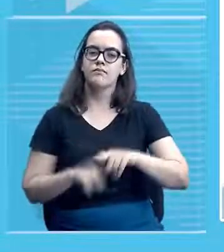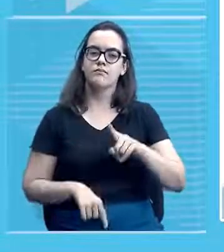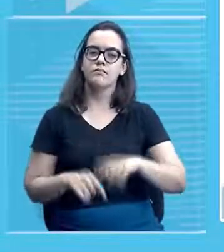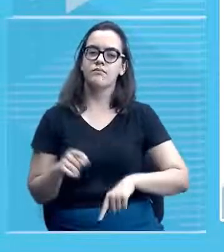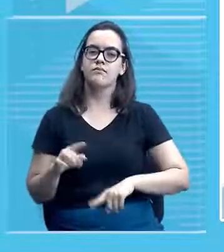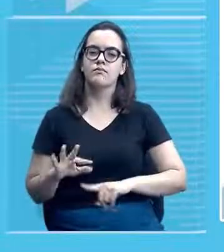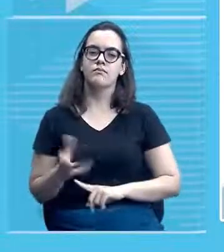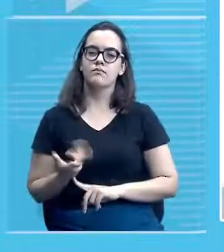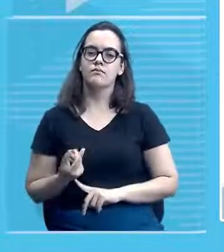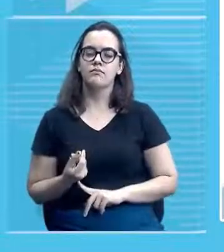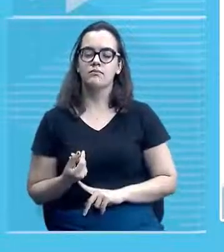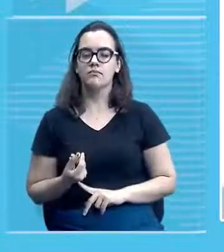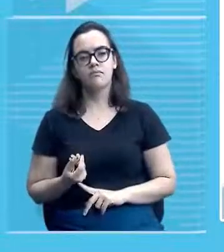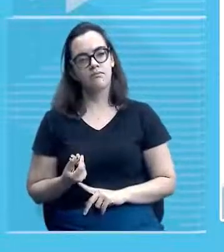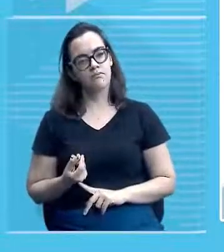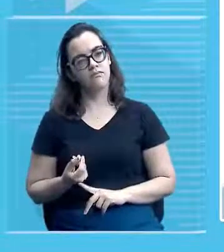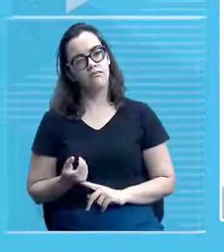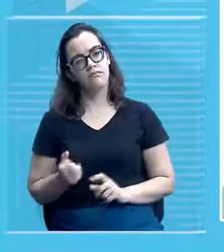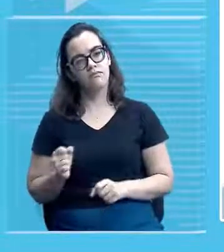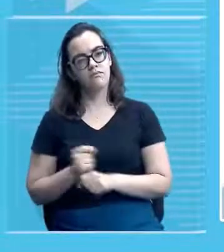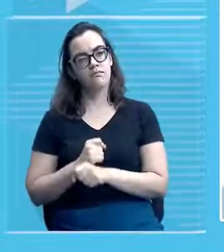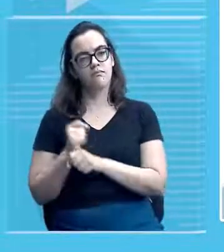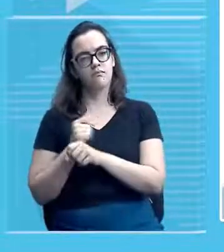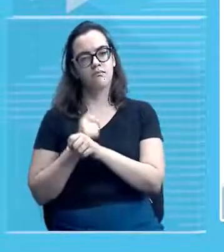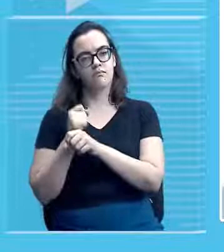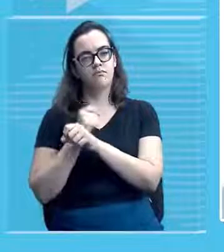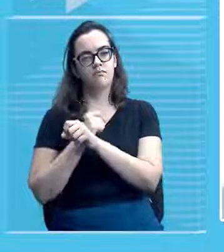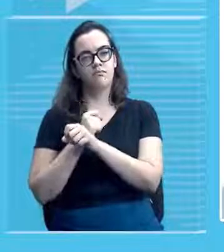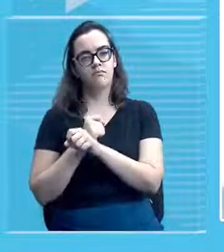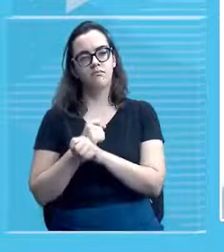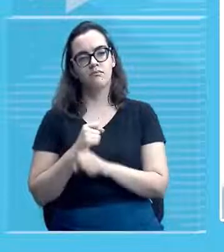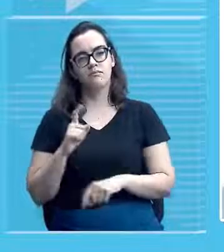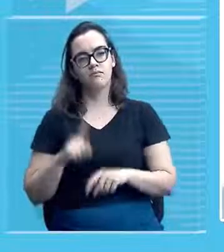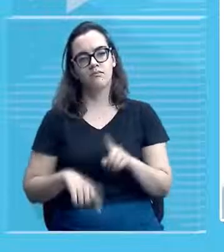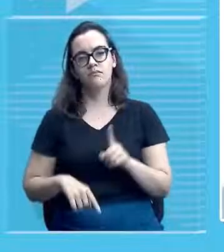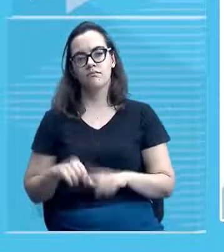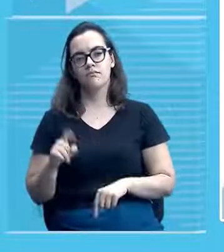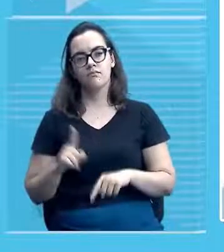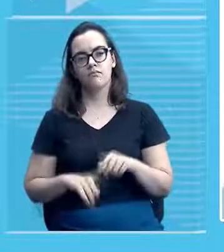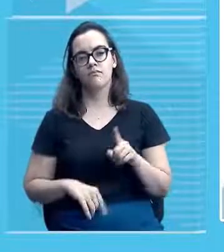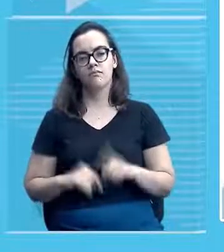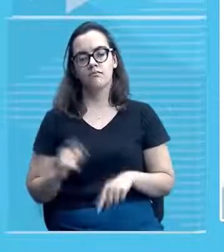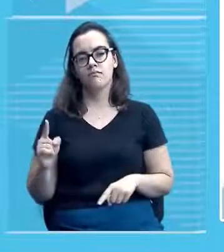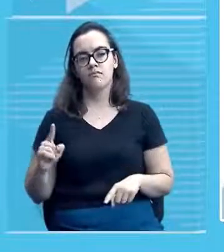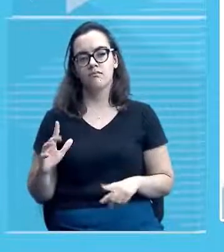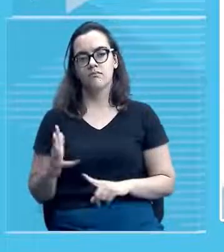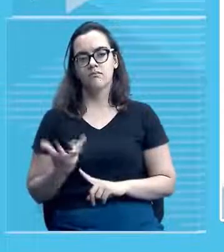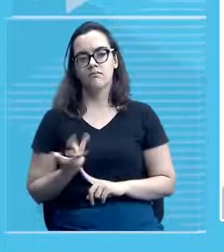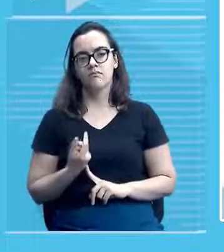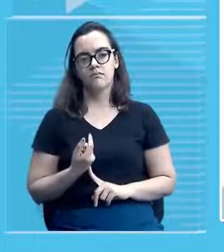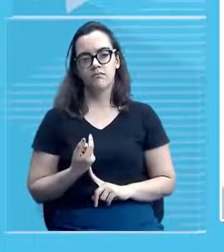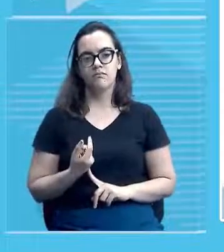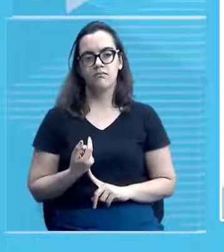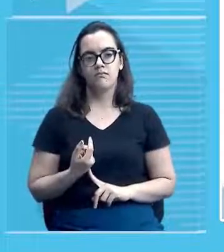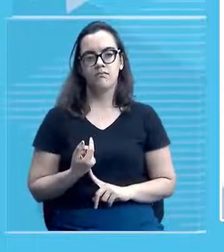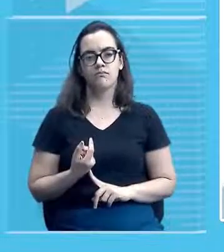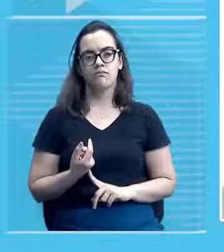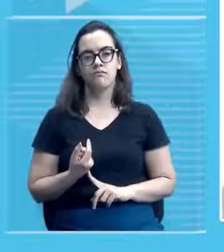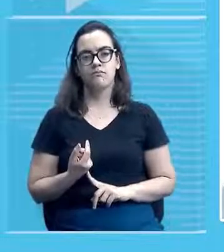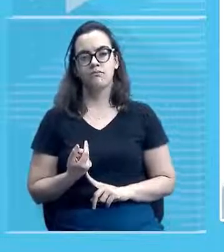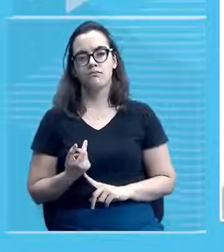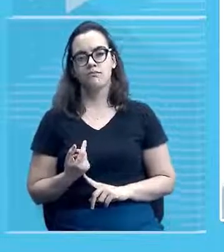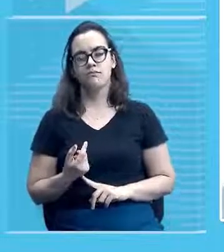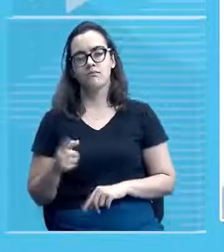é gente construções e objetos artísticos é material ou não material